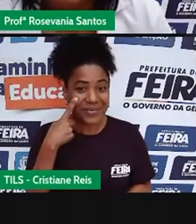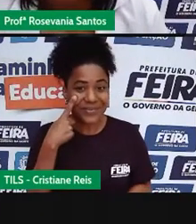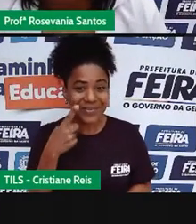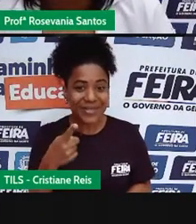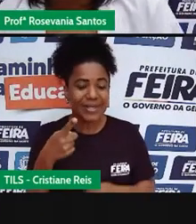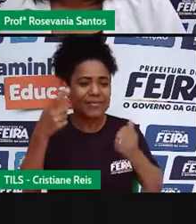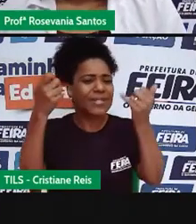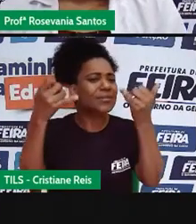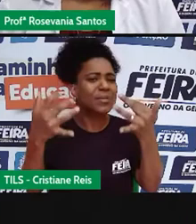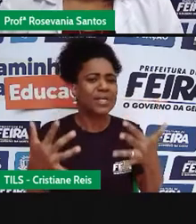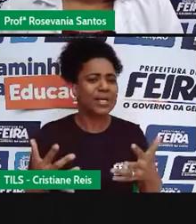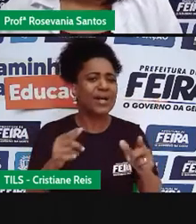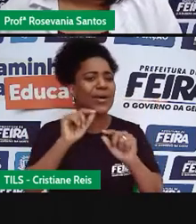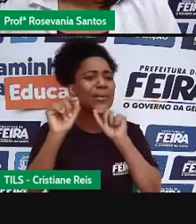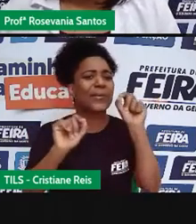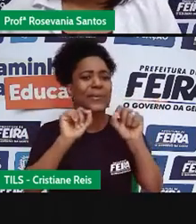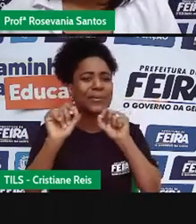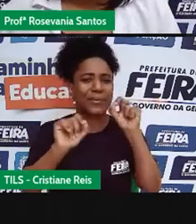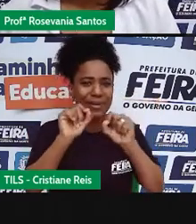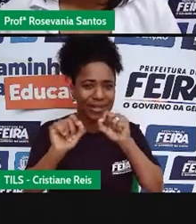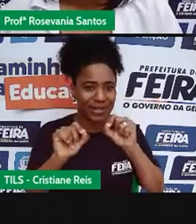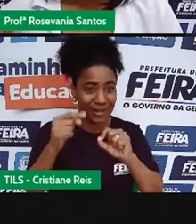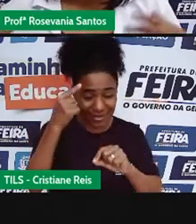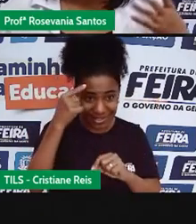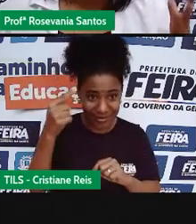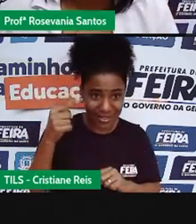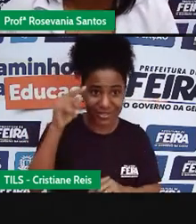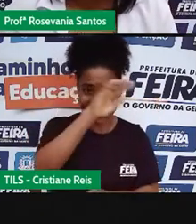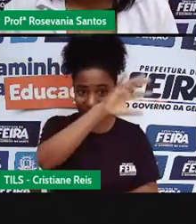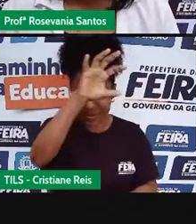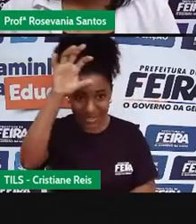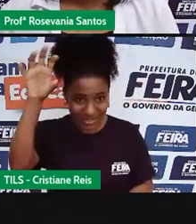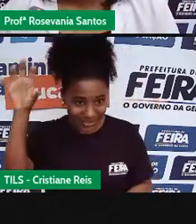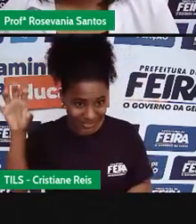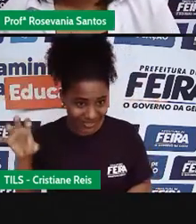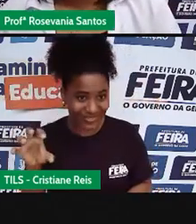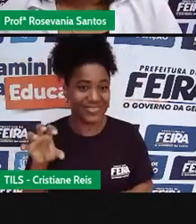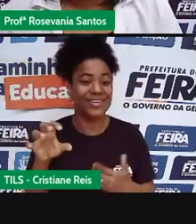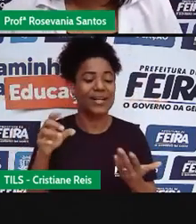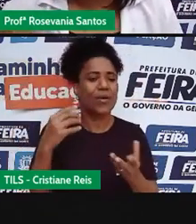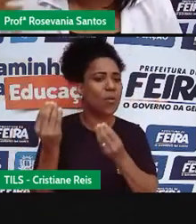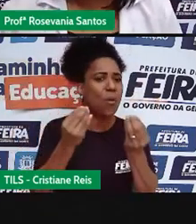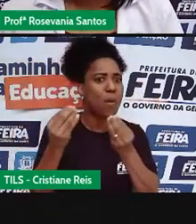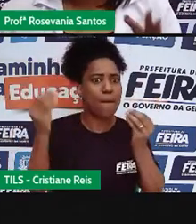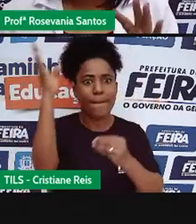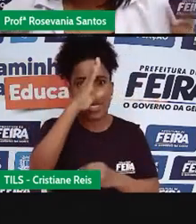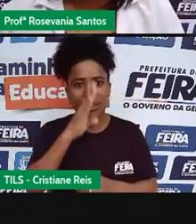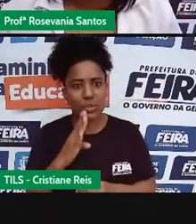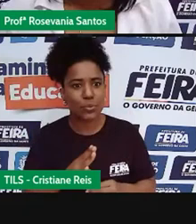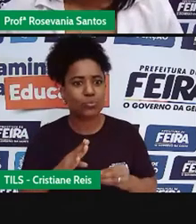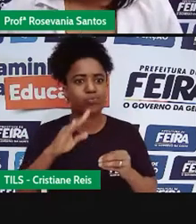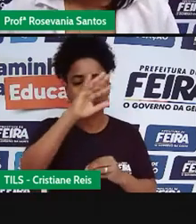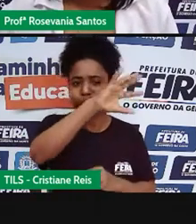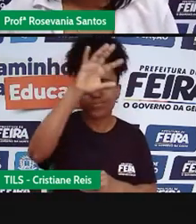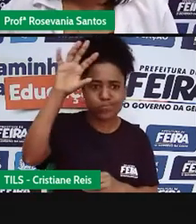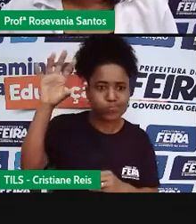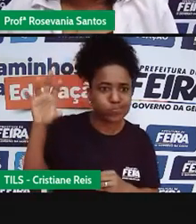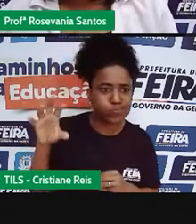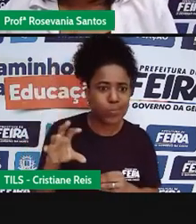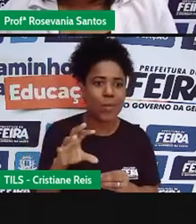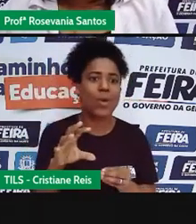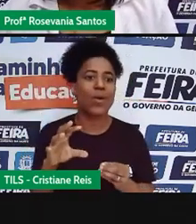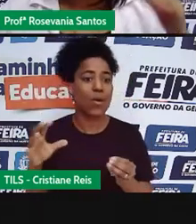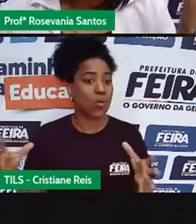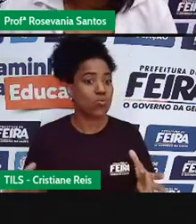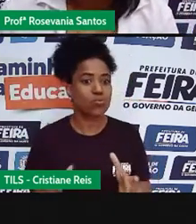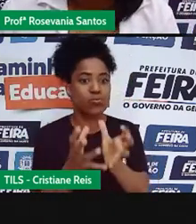tantas coisas sobre ele, sobre o continão, já falamos sobre a formação do território brasileiro, já falamos de uma série de coisas